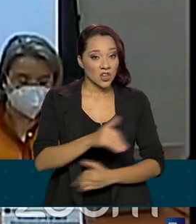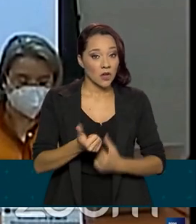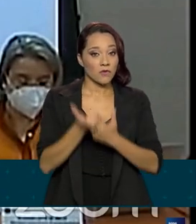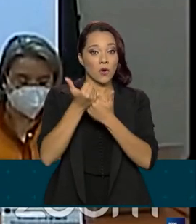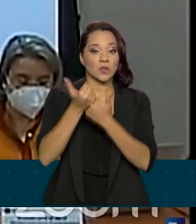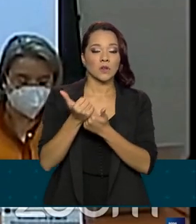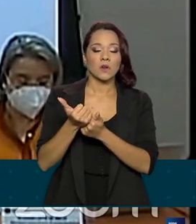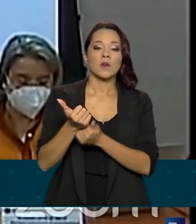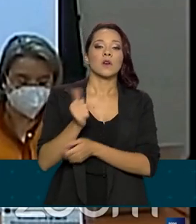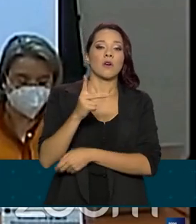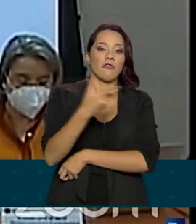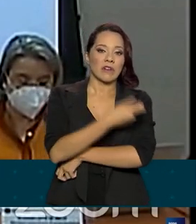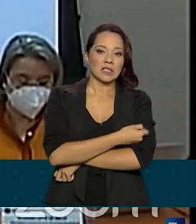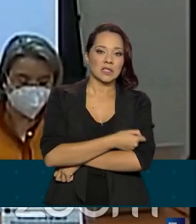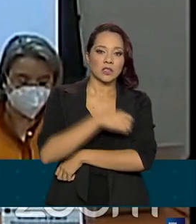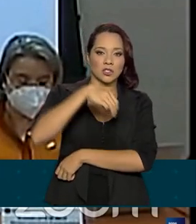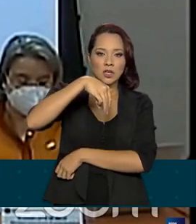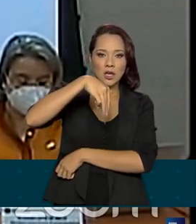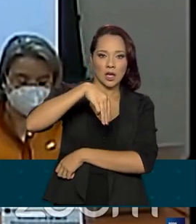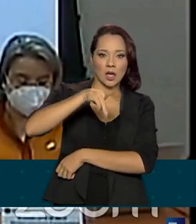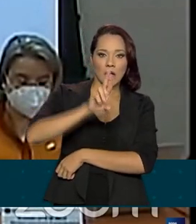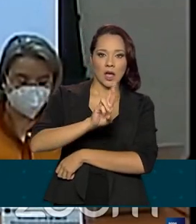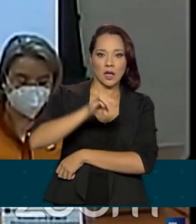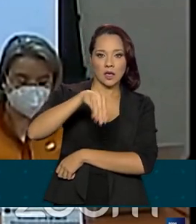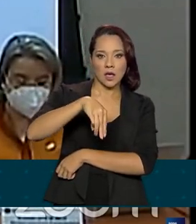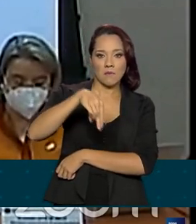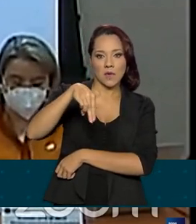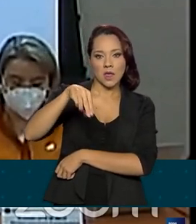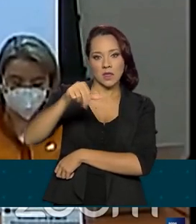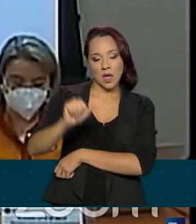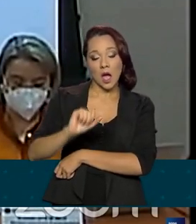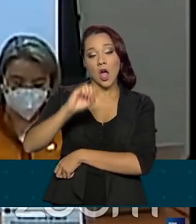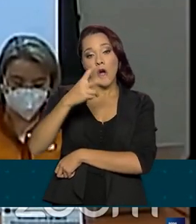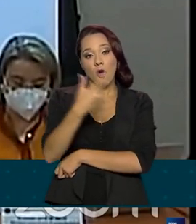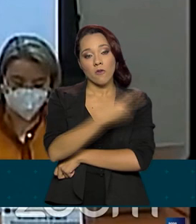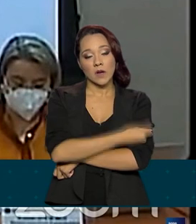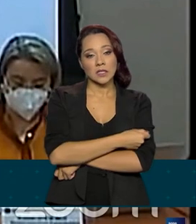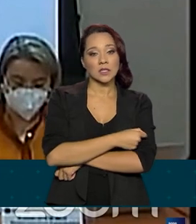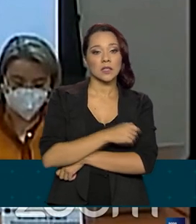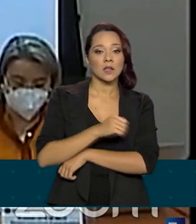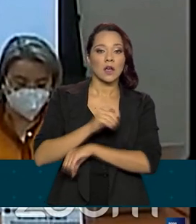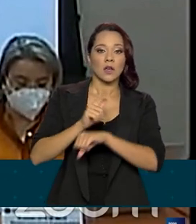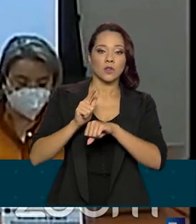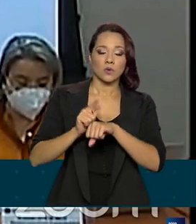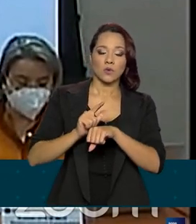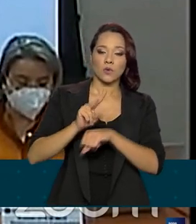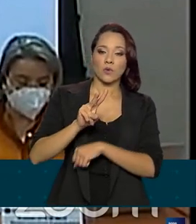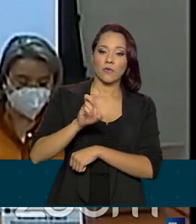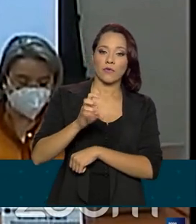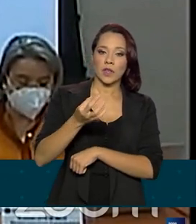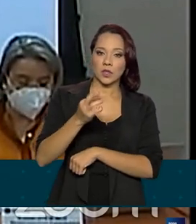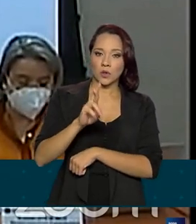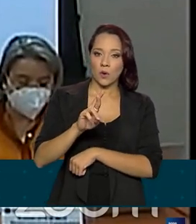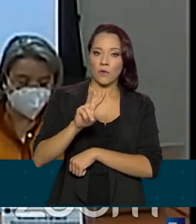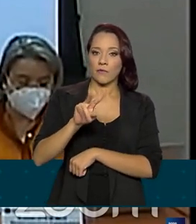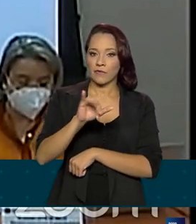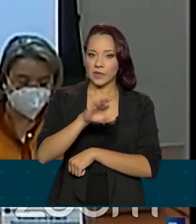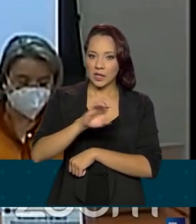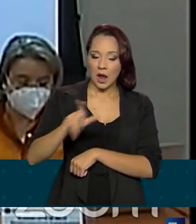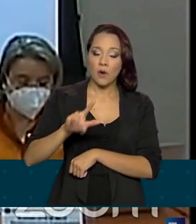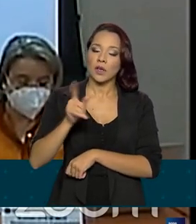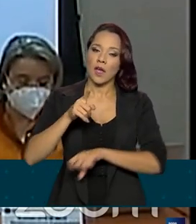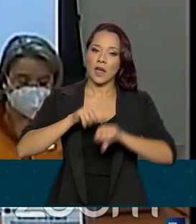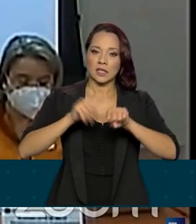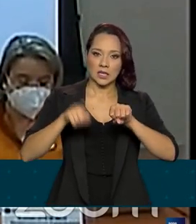com a vacina de mRNA ou com a vacina do vetor viral recombinante, no caso aqui do Brasil, a